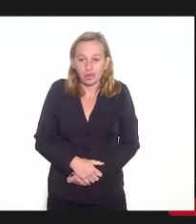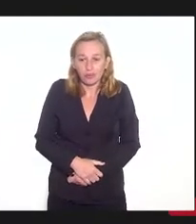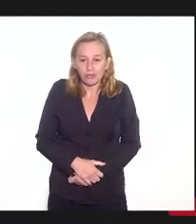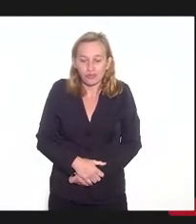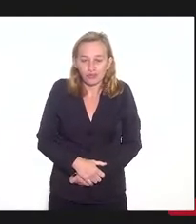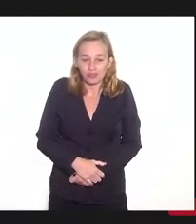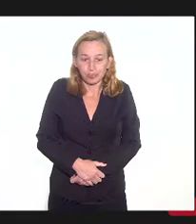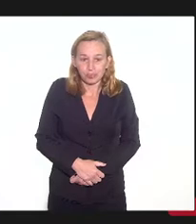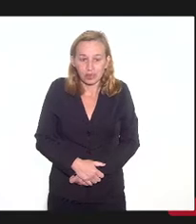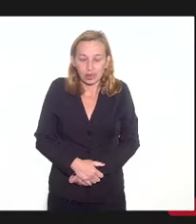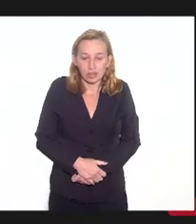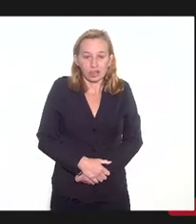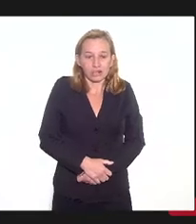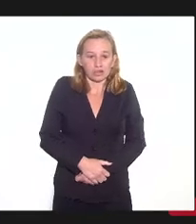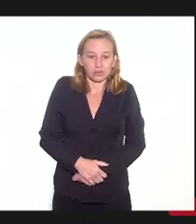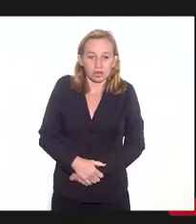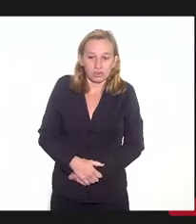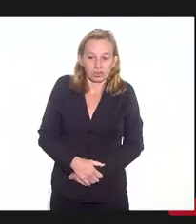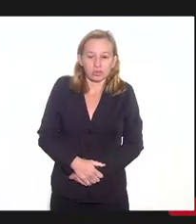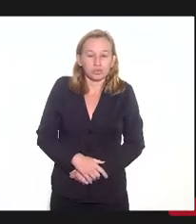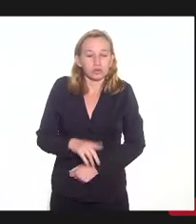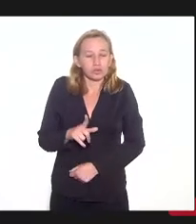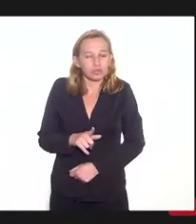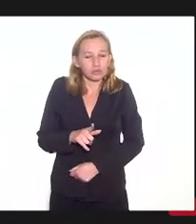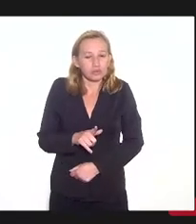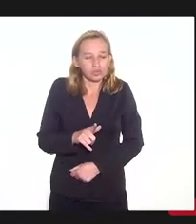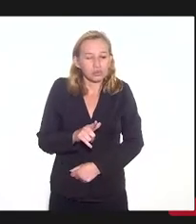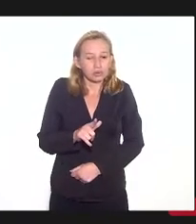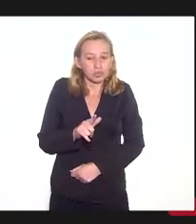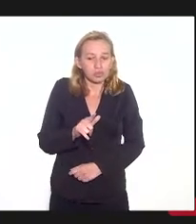Sim. Mas o gráfico,